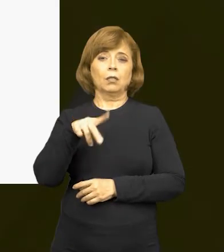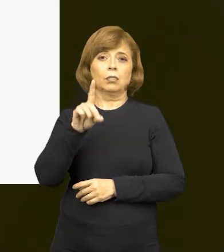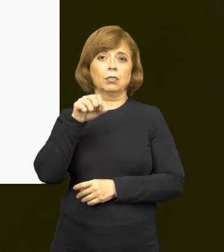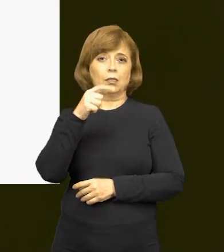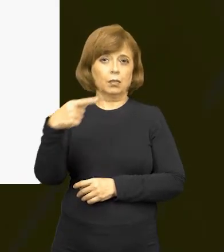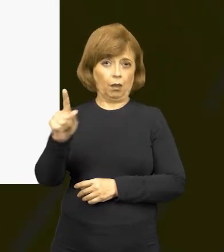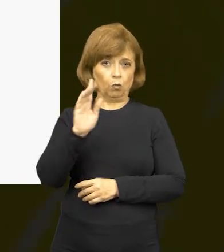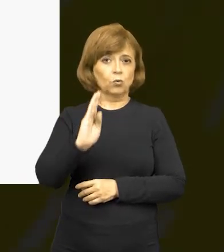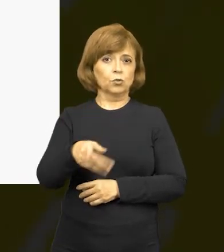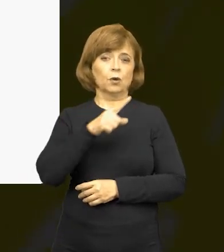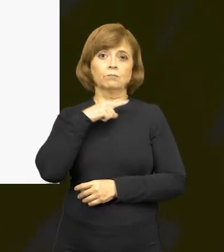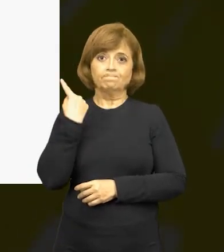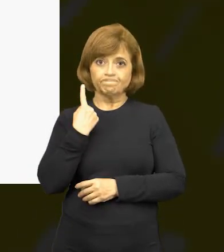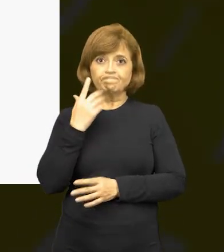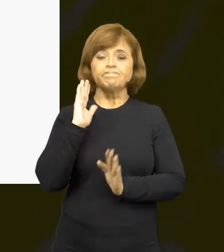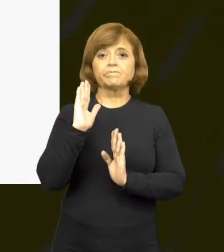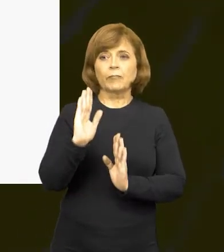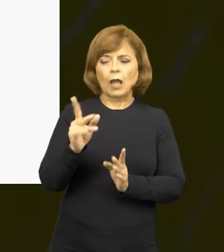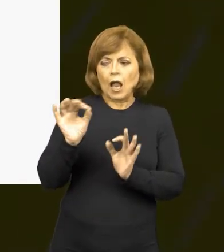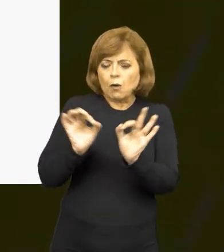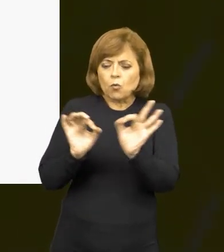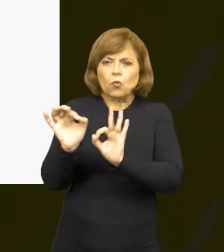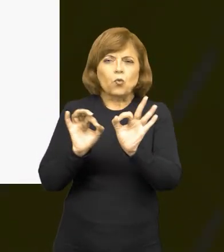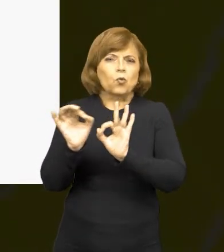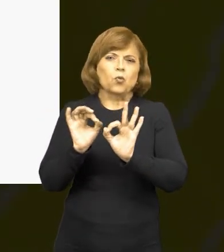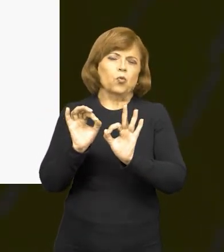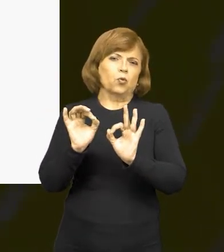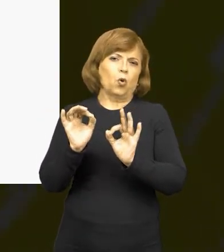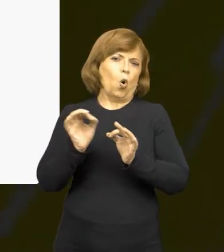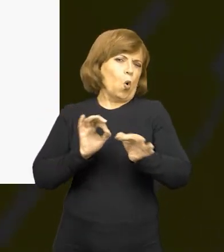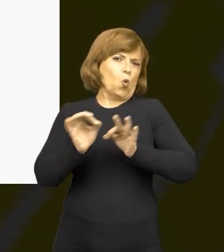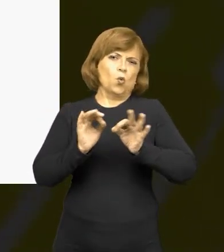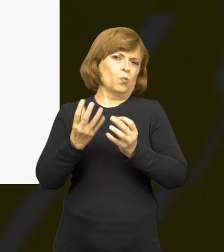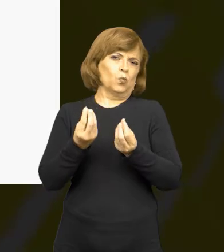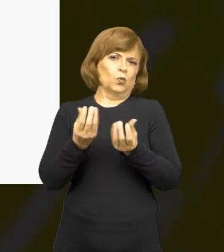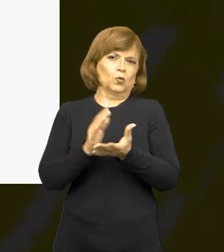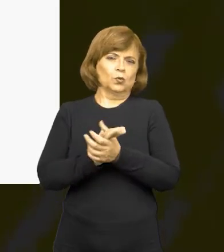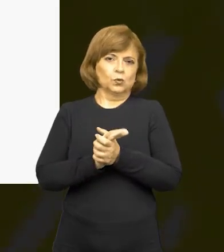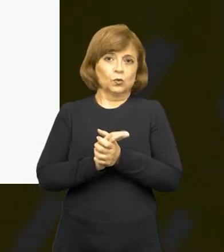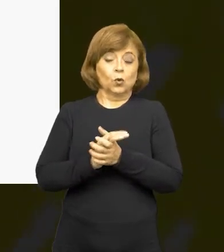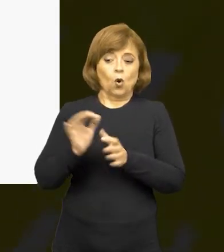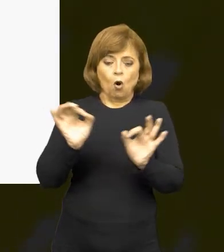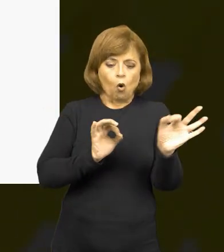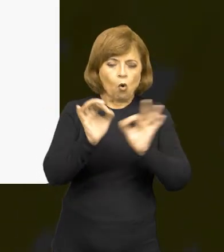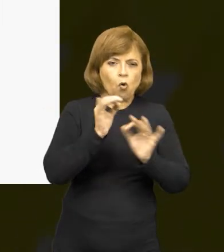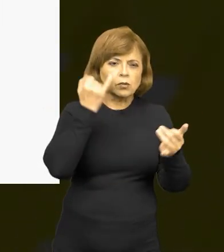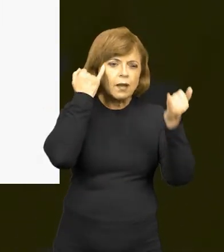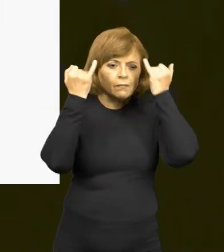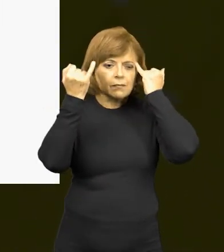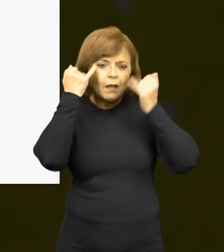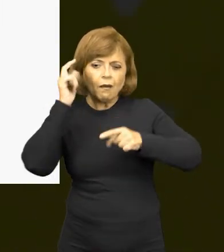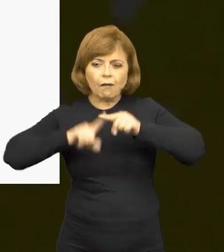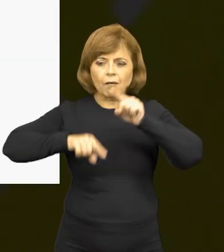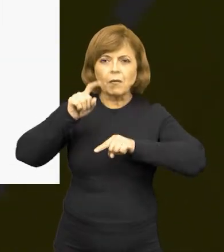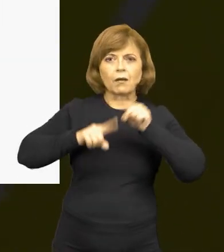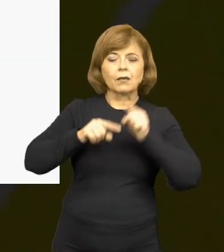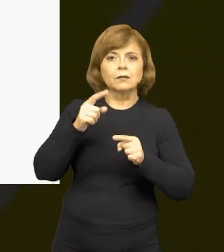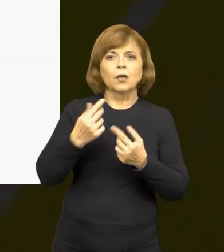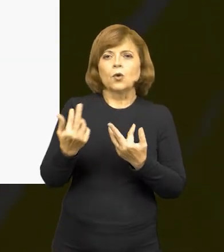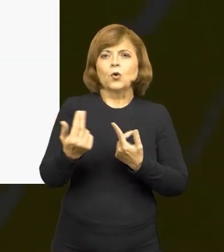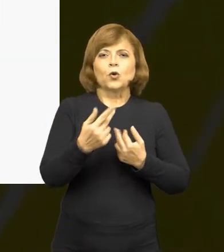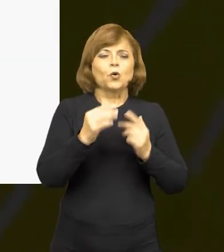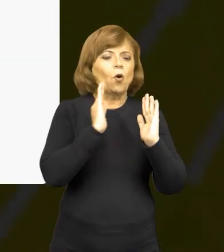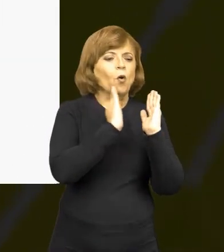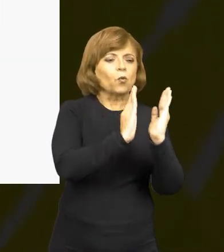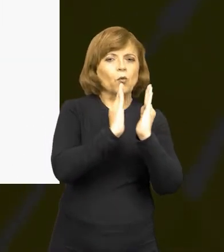que era, assim, muito caprichoso e organizou as ideias e o material como se